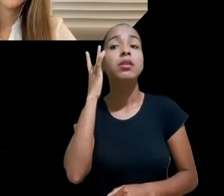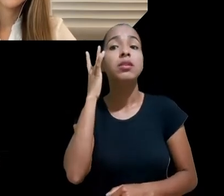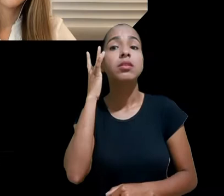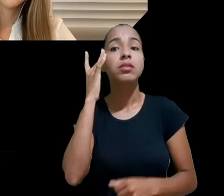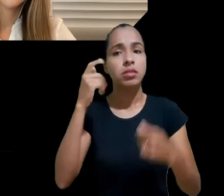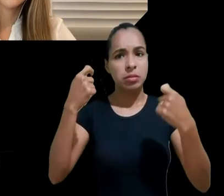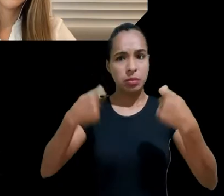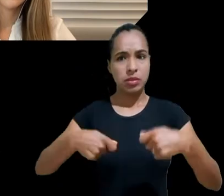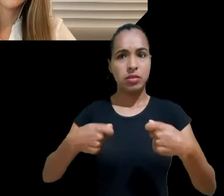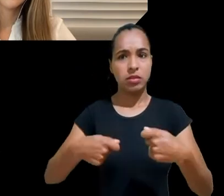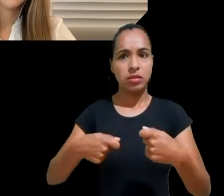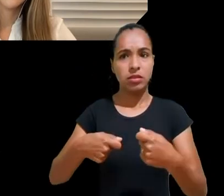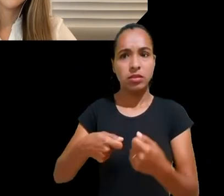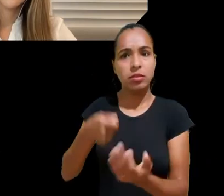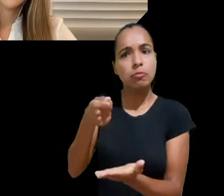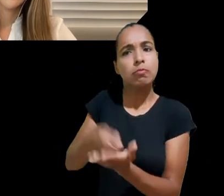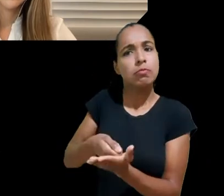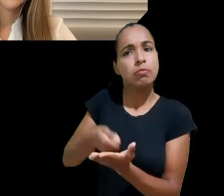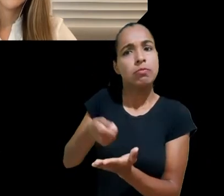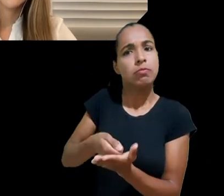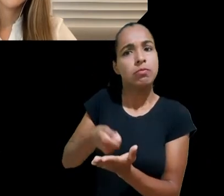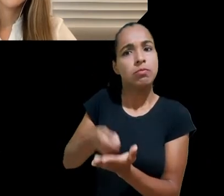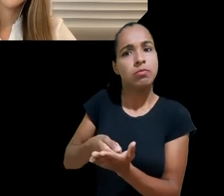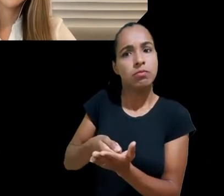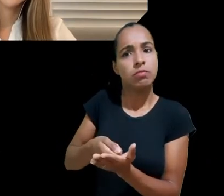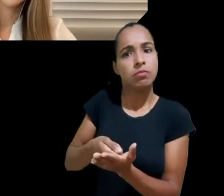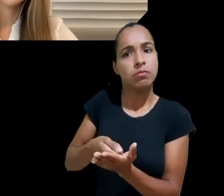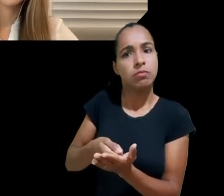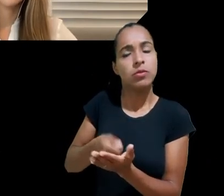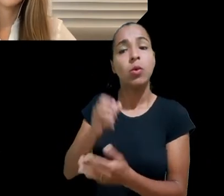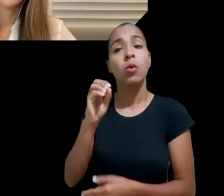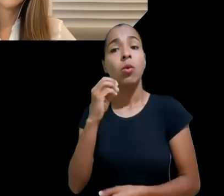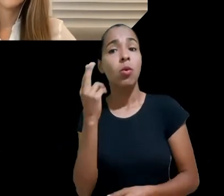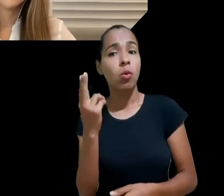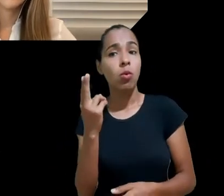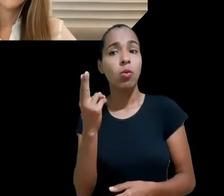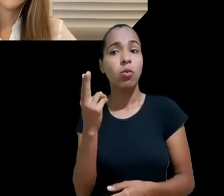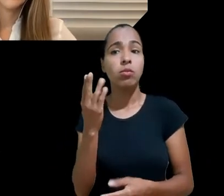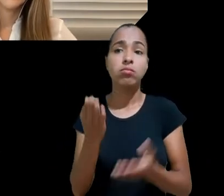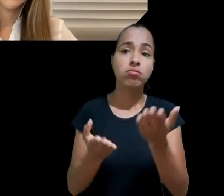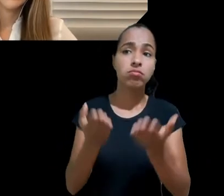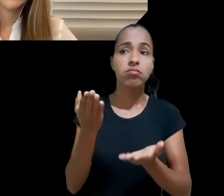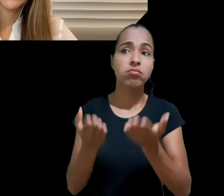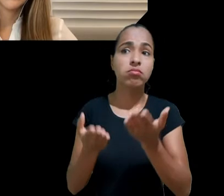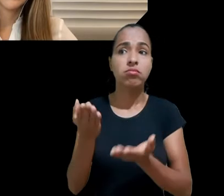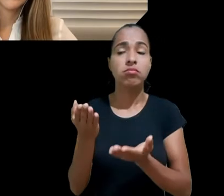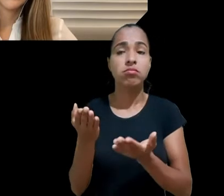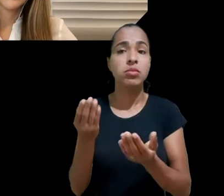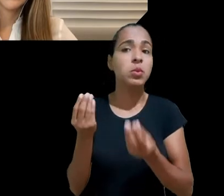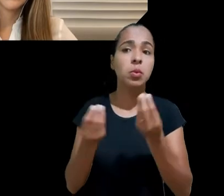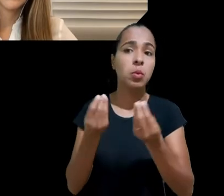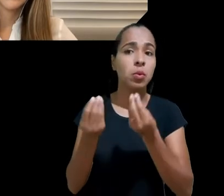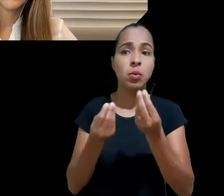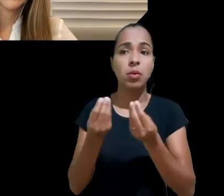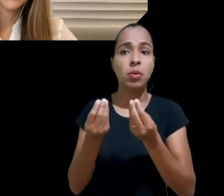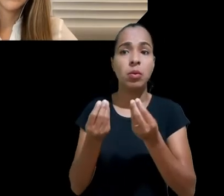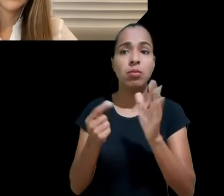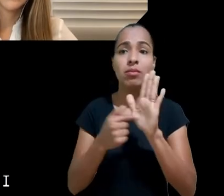essa tutela mais rigorosa se a gente tem uma lei aplicável diretamente nesse caso